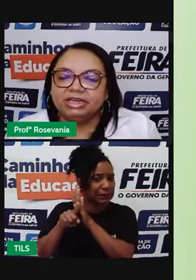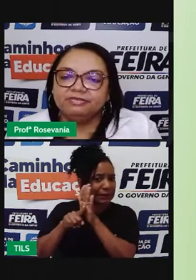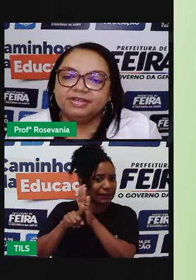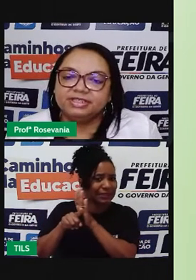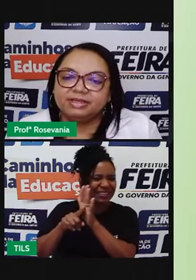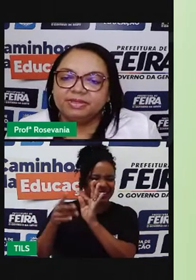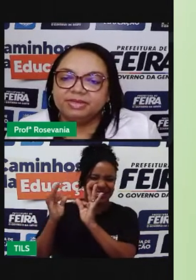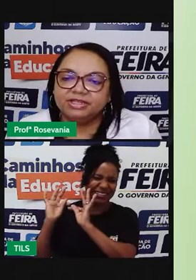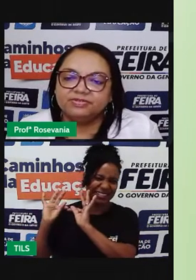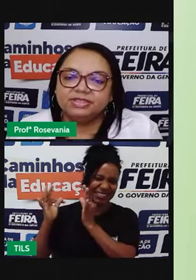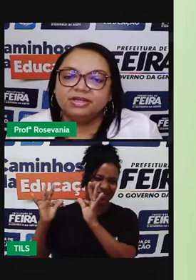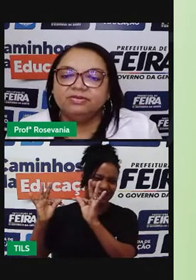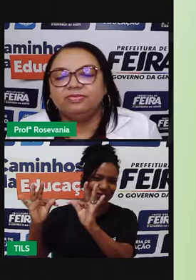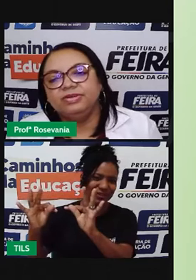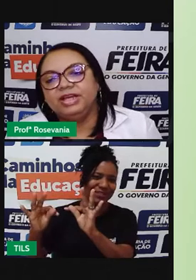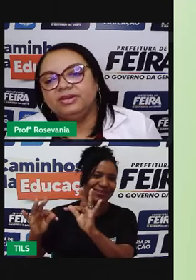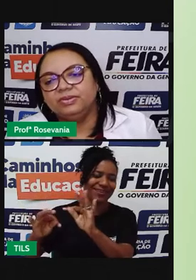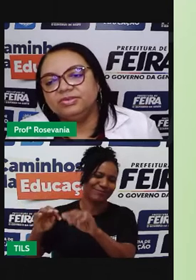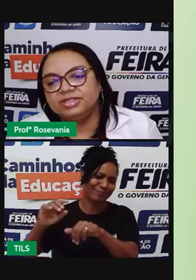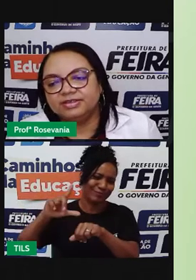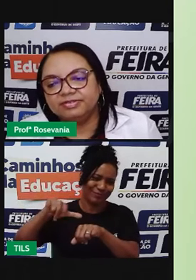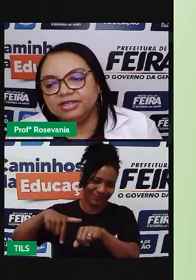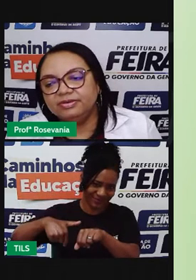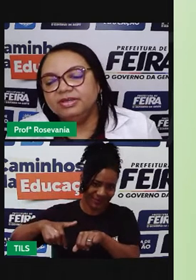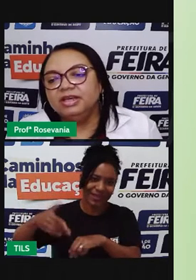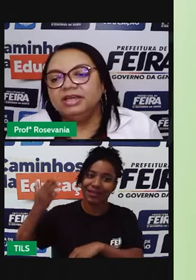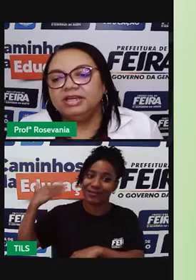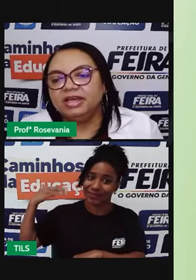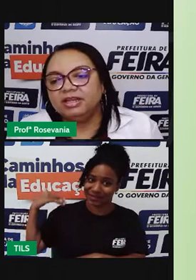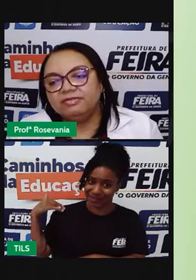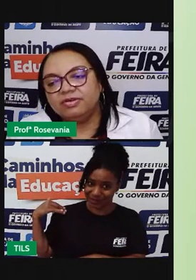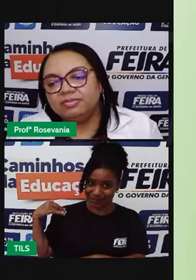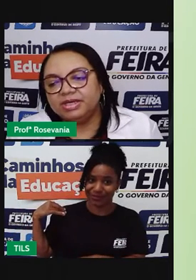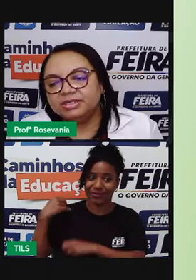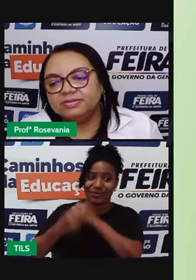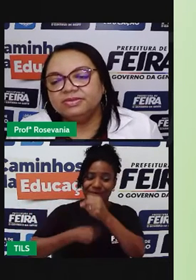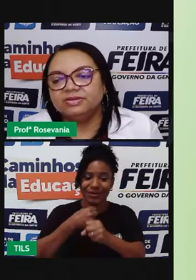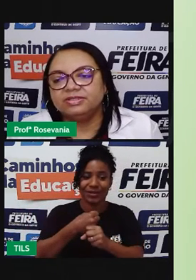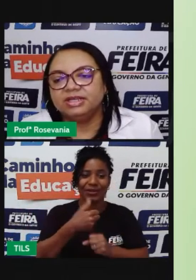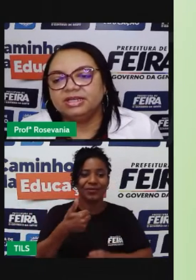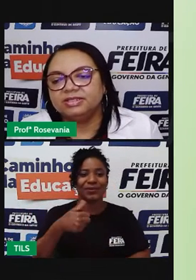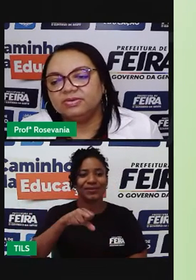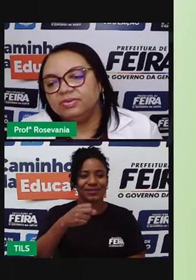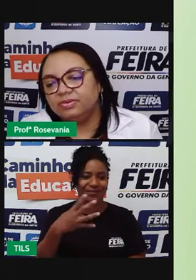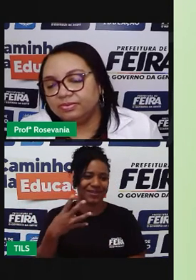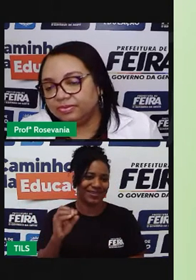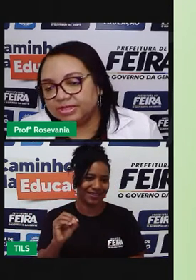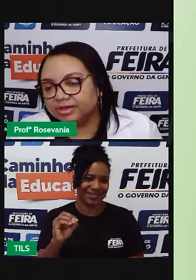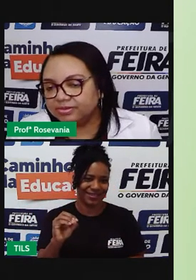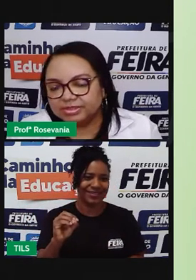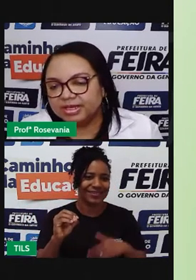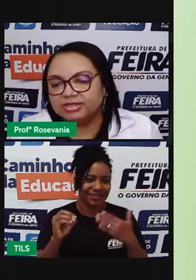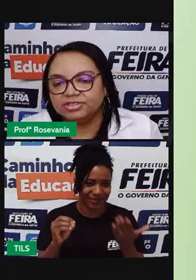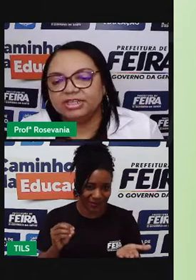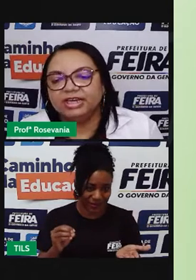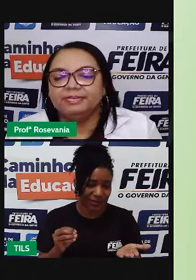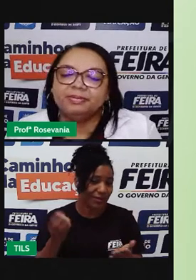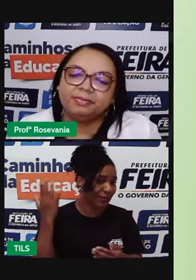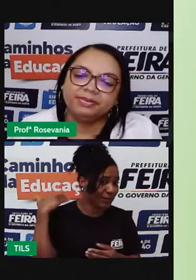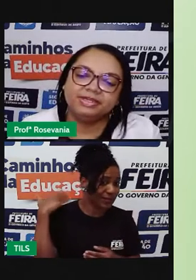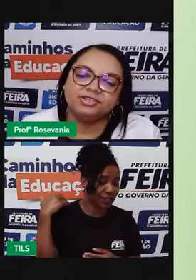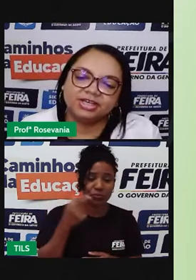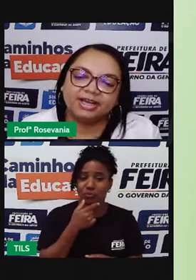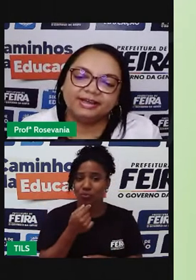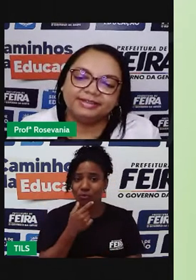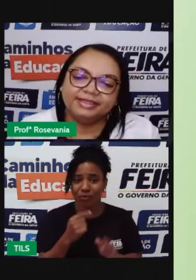né. E quem fez essa primeira divisão foi Haroldo de Azevedo, e ele levou mesmo em consideração os recursos que ele tinha na